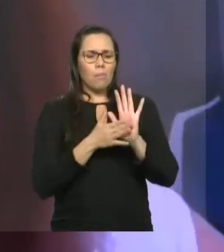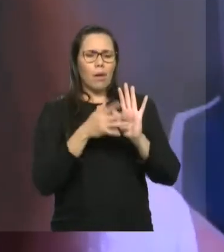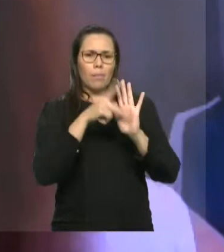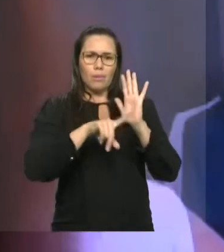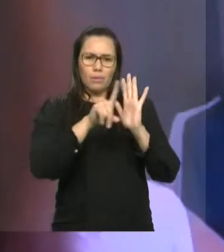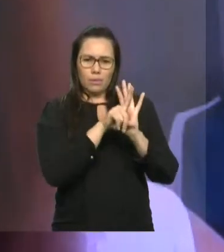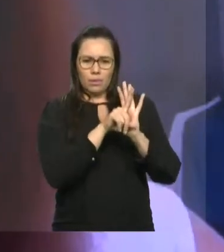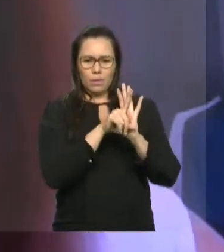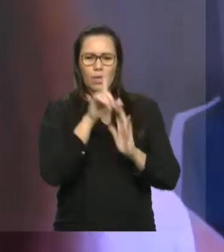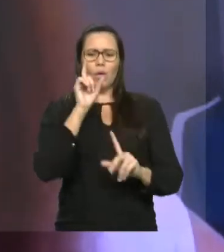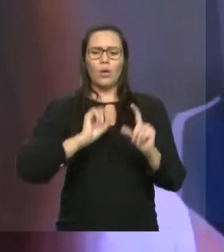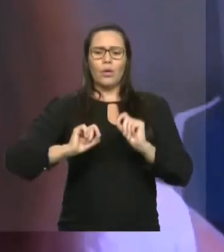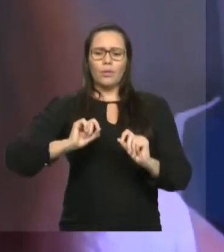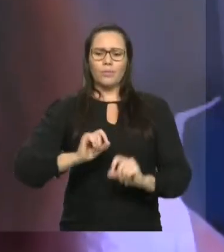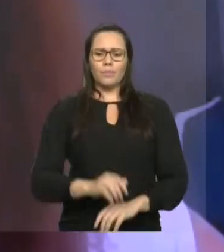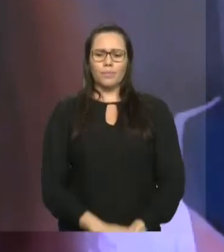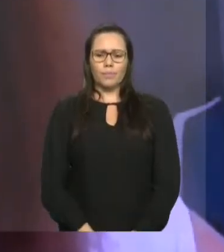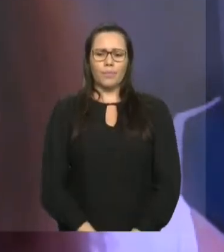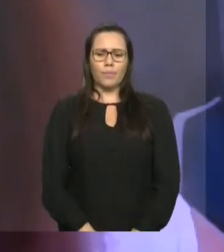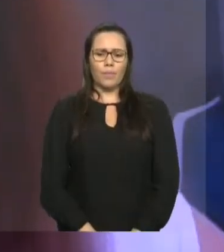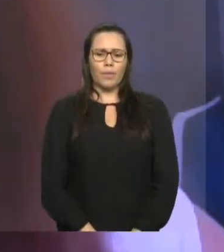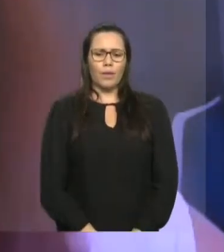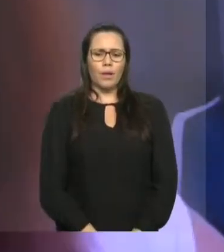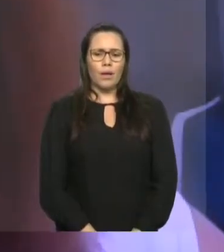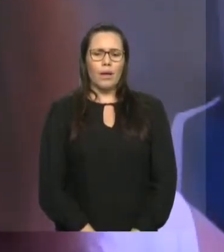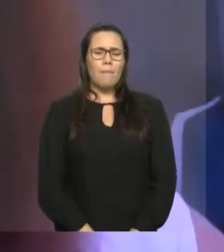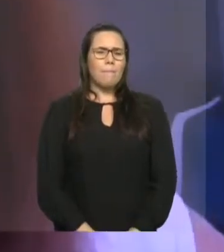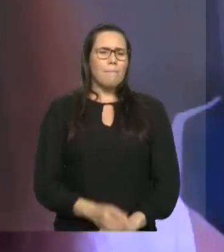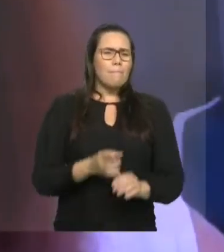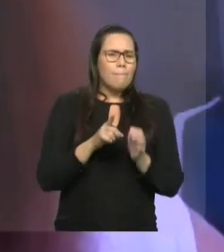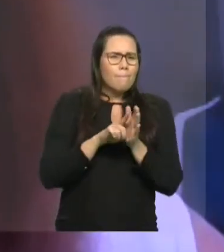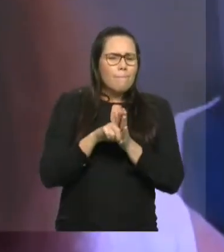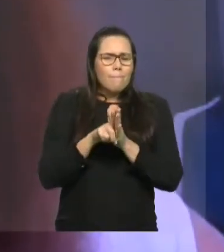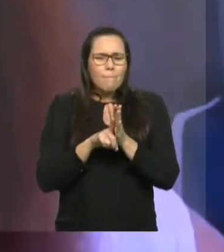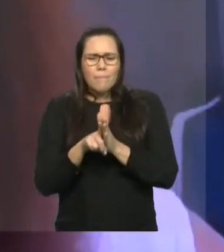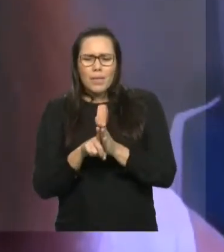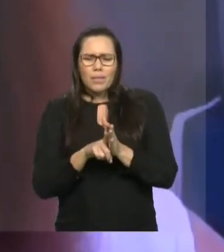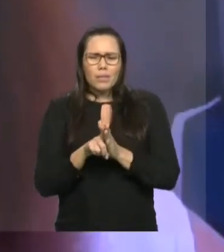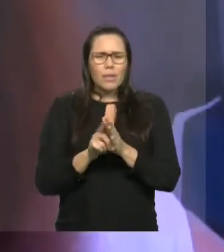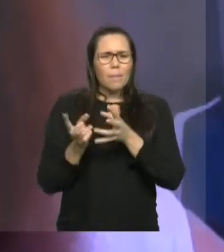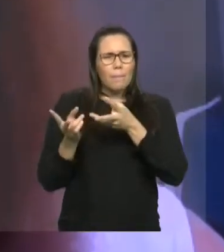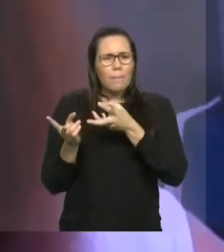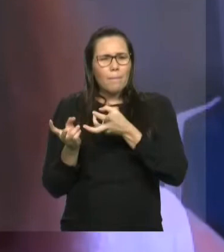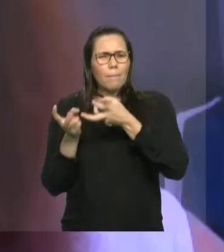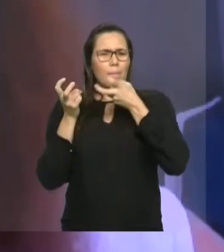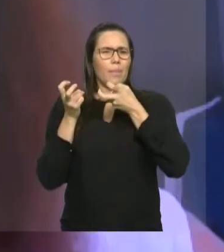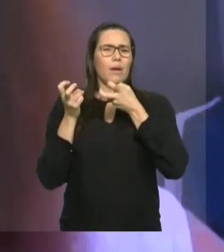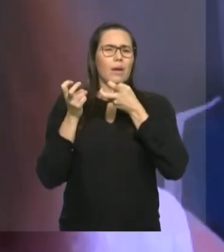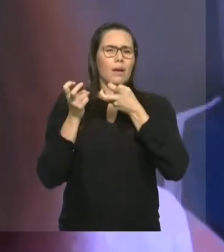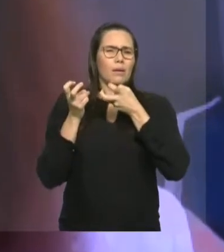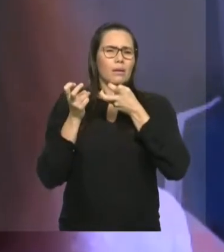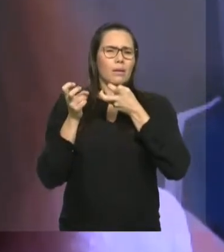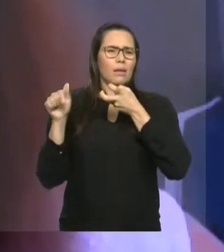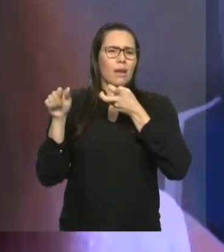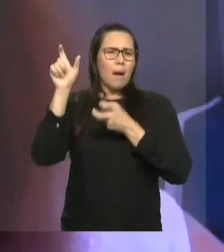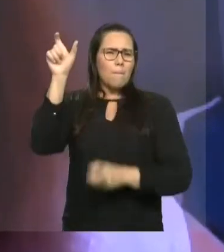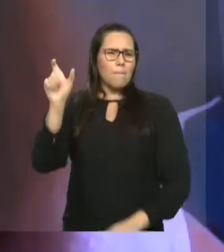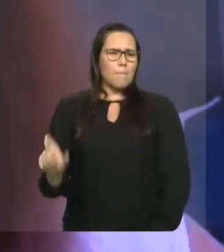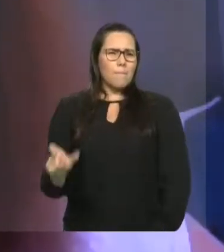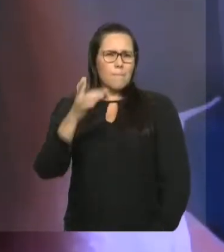são as tendências para aquela pessoa que está convivendo, que ela está apresentando, para que efetivamente